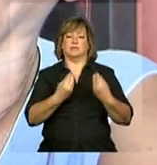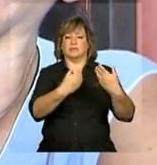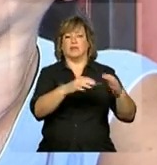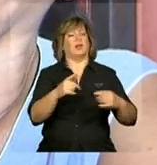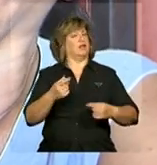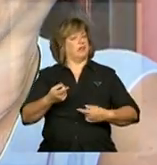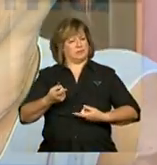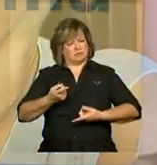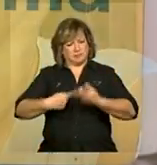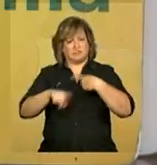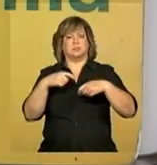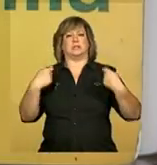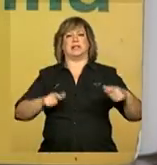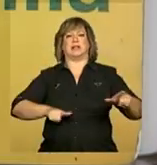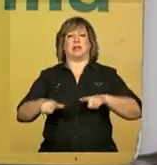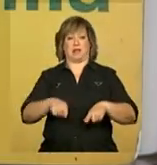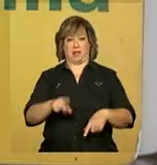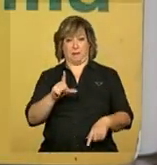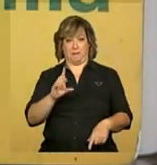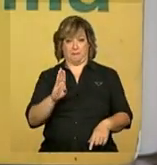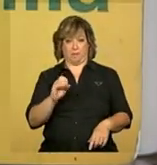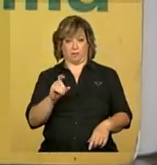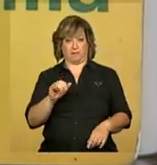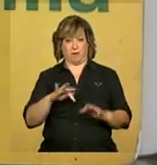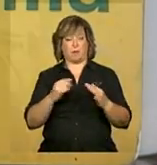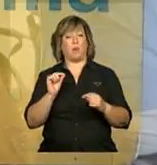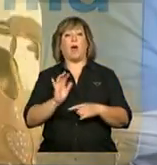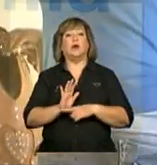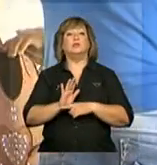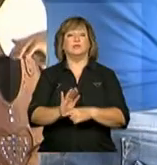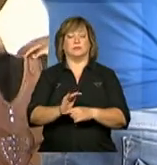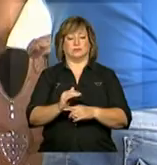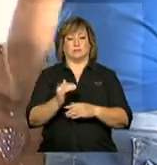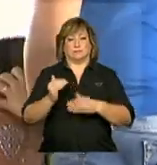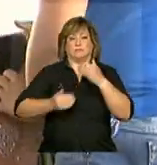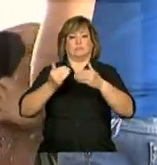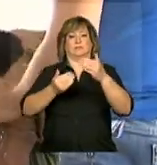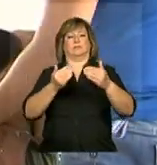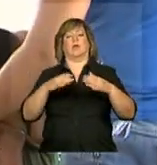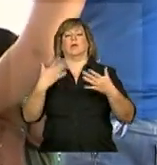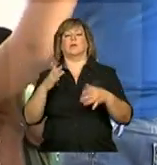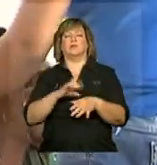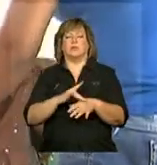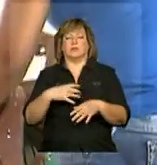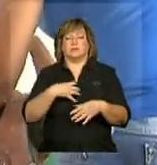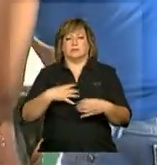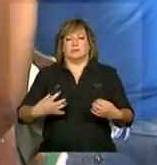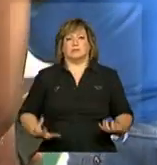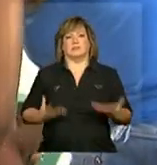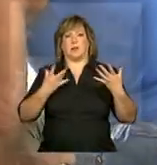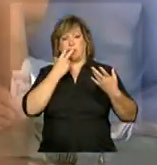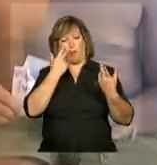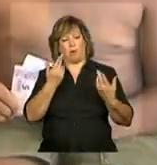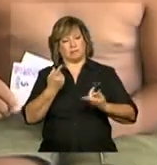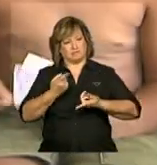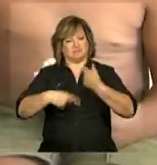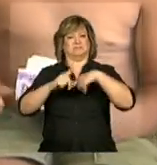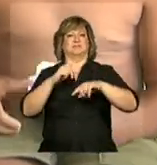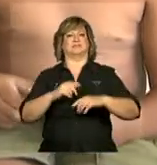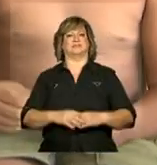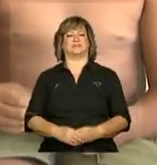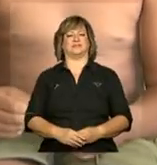se acomodassem, porque o cartão Bolsa Família é como uma injeção, uma pessoa quando está doente que toma a injeção certa.